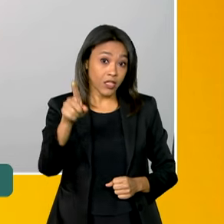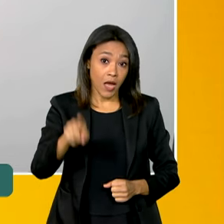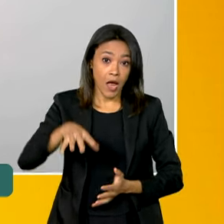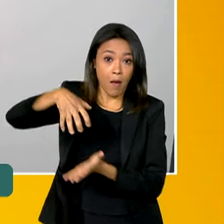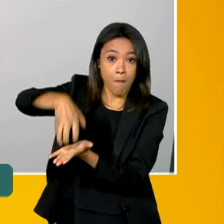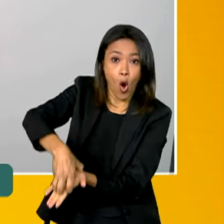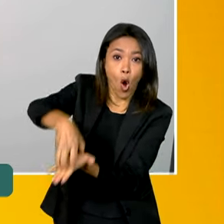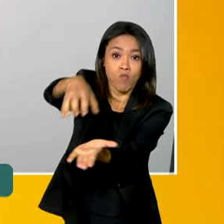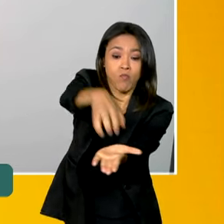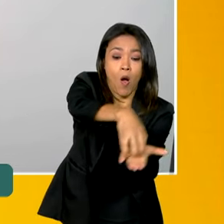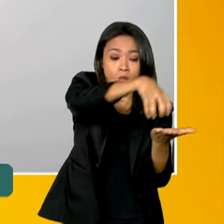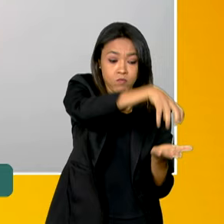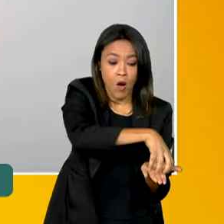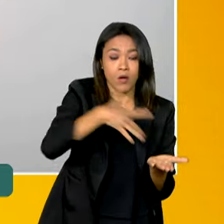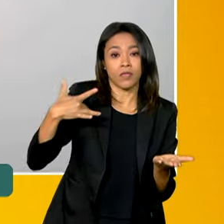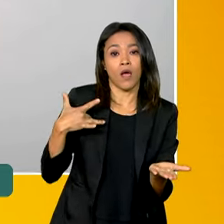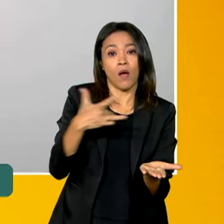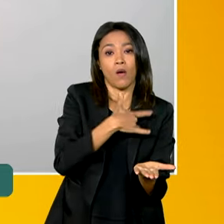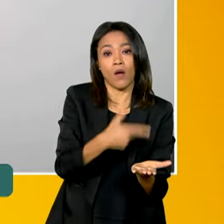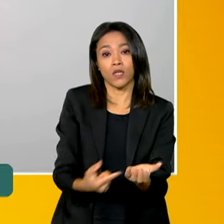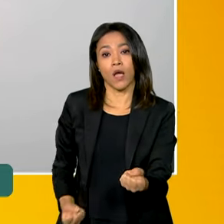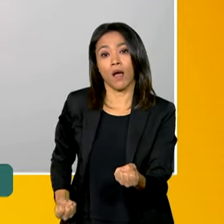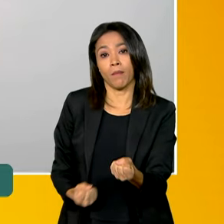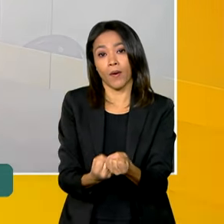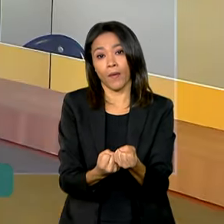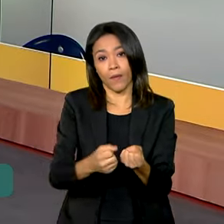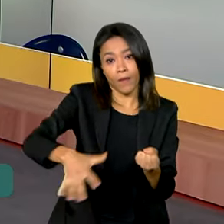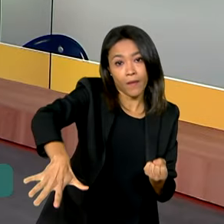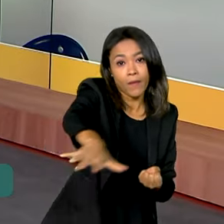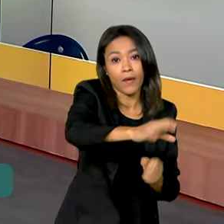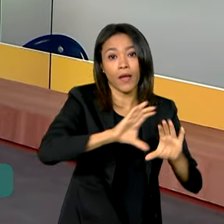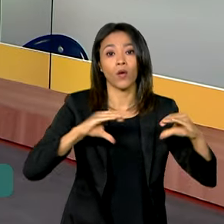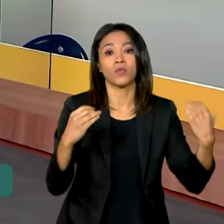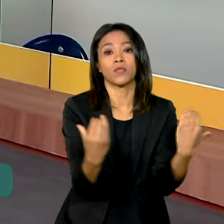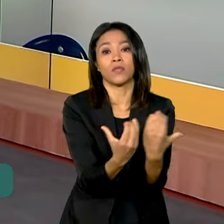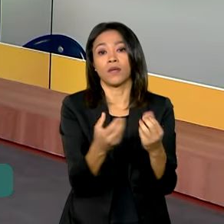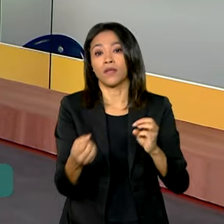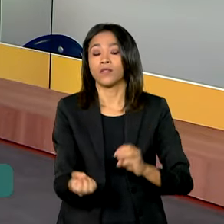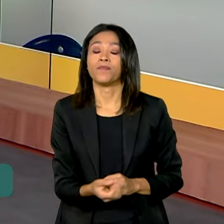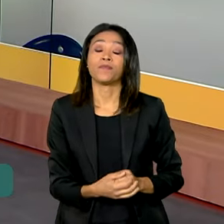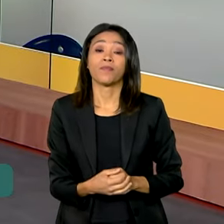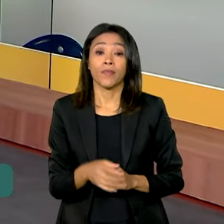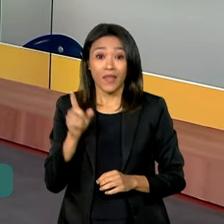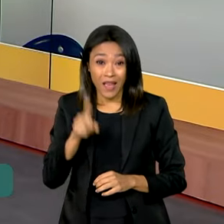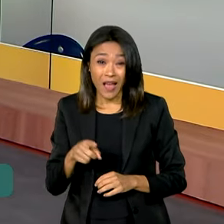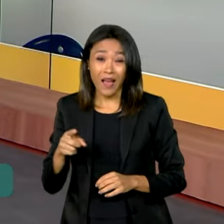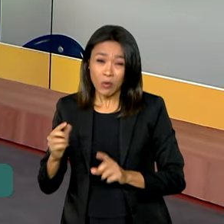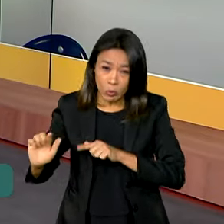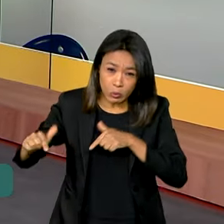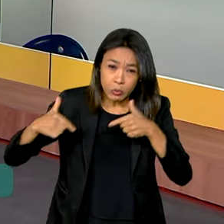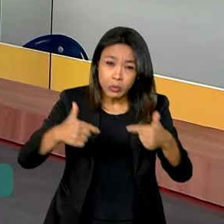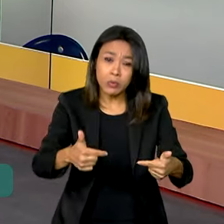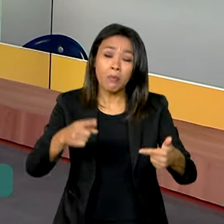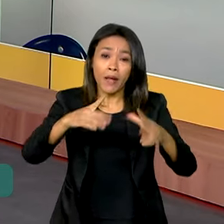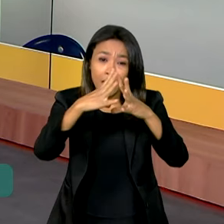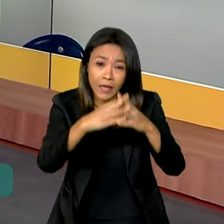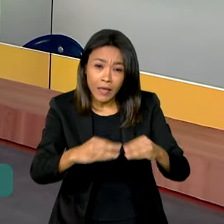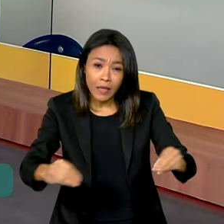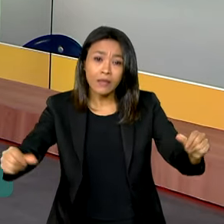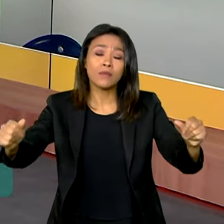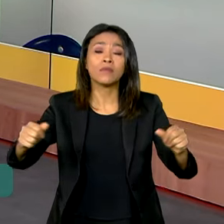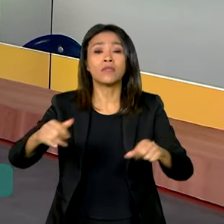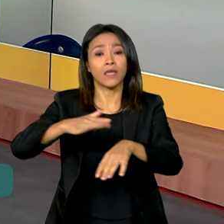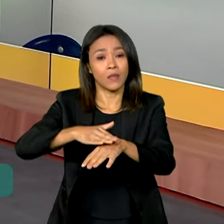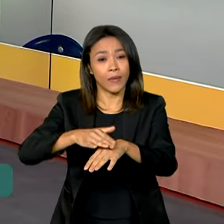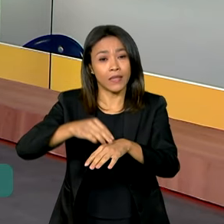que abrange a assistência nas aldeias. Secretária, combate à malária é um dos destaques dessa operação aí, de ajuda à população em